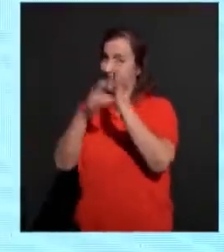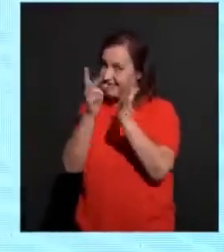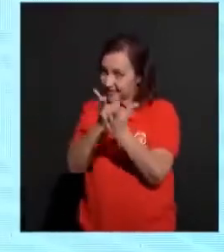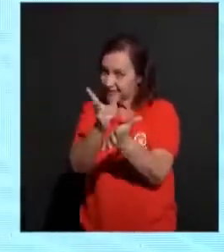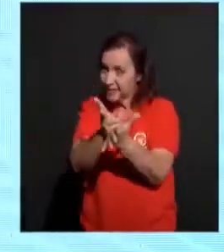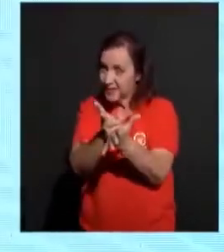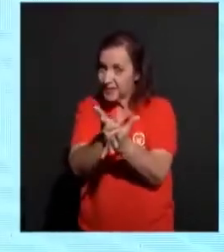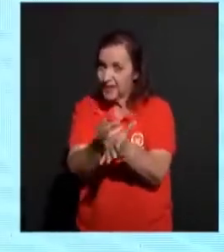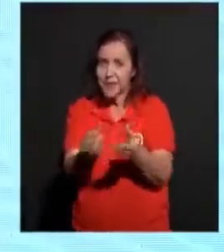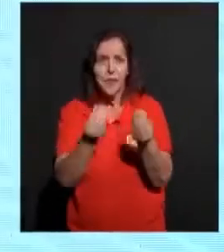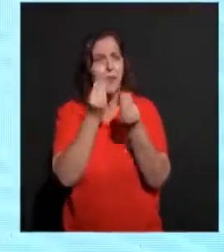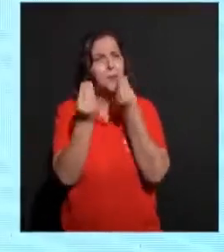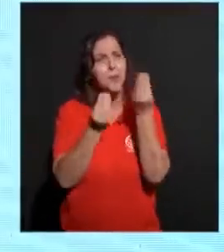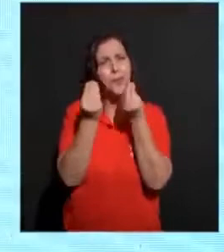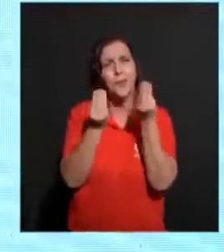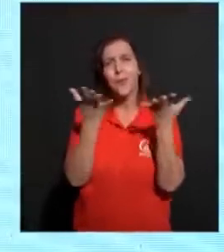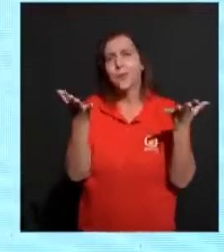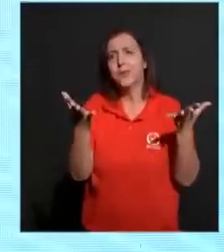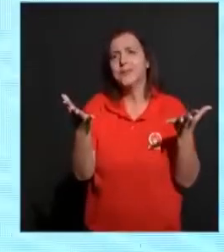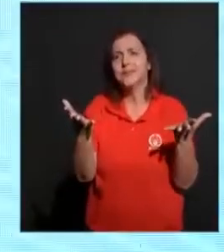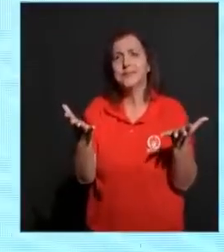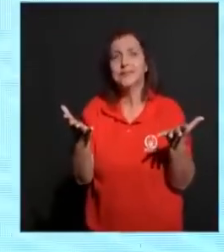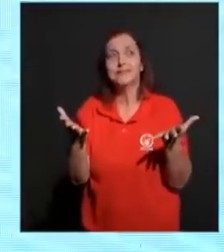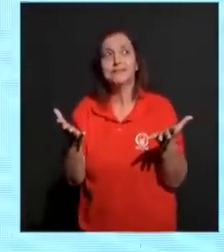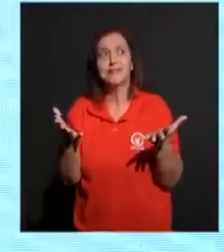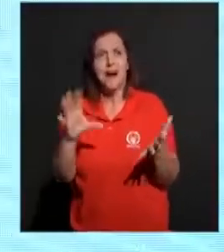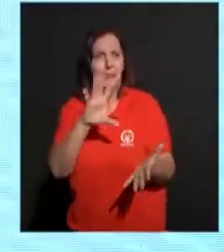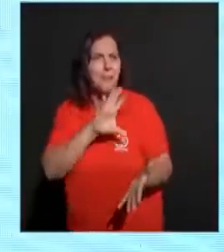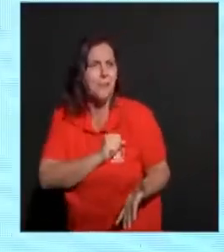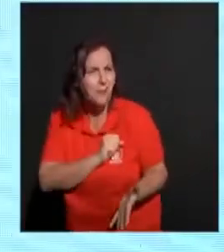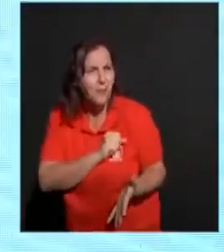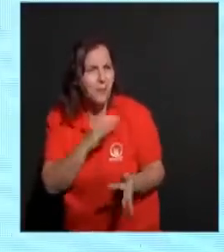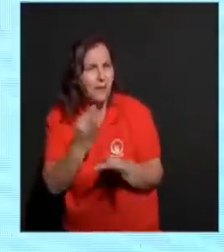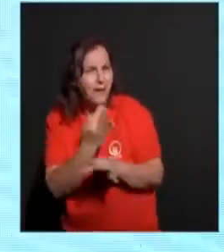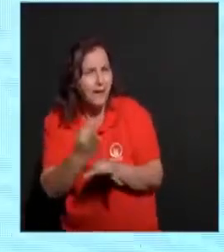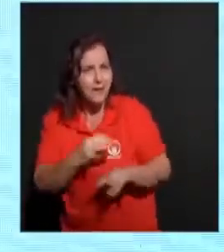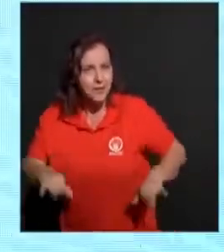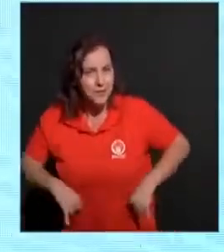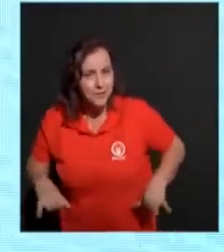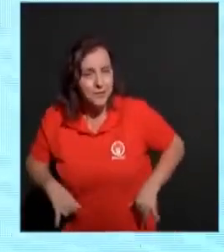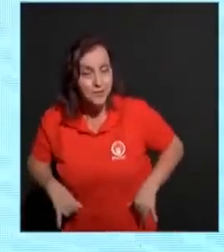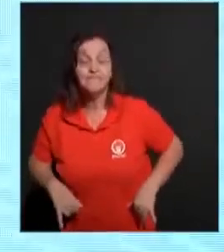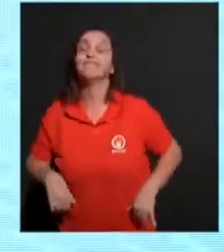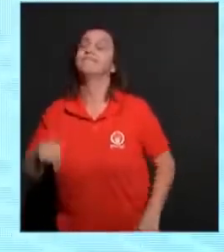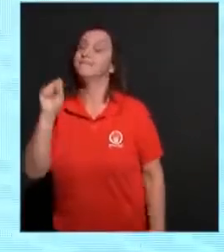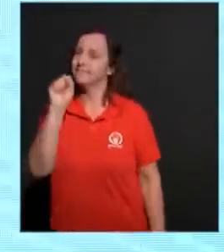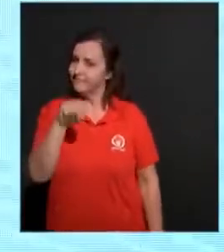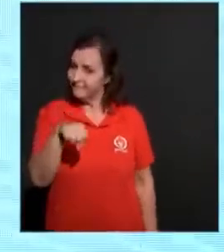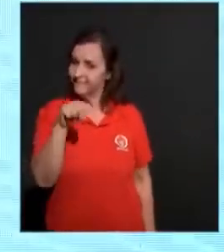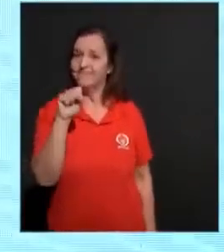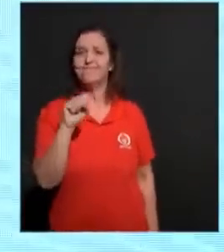Como assim, Josi, o amor é sofredor? O amor, ele é sofredor.